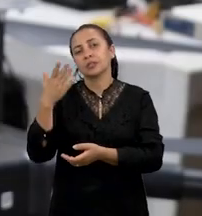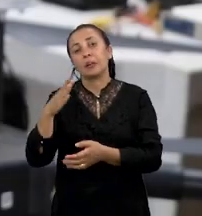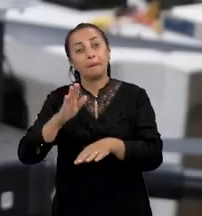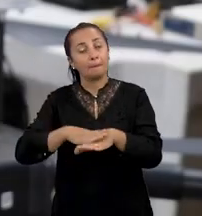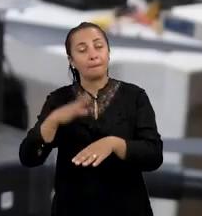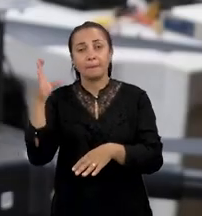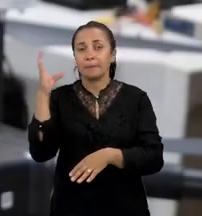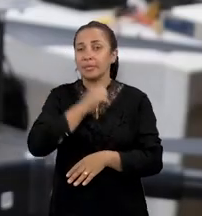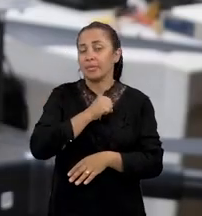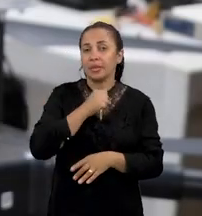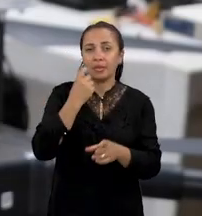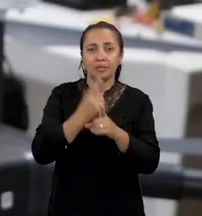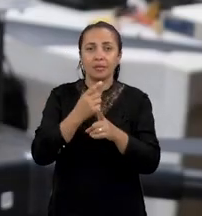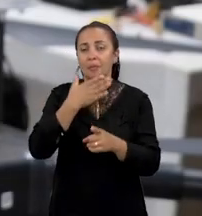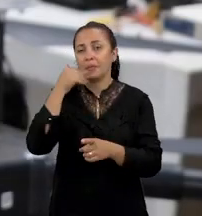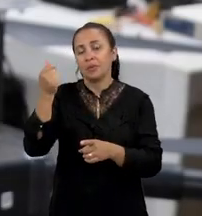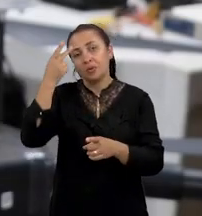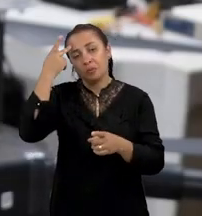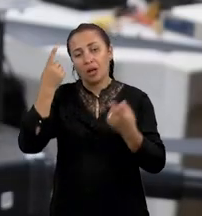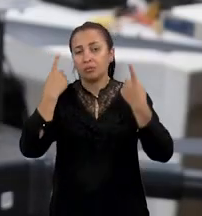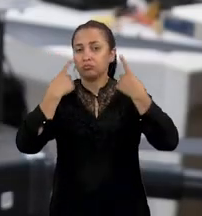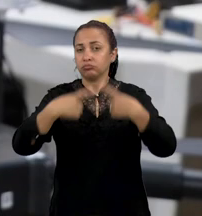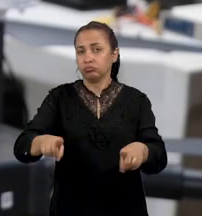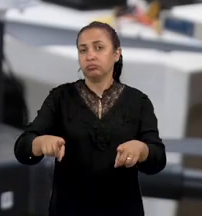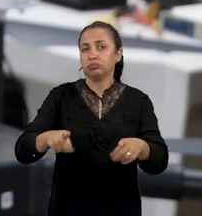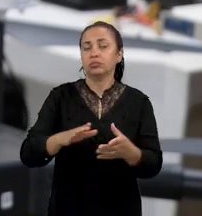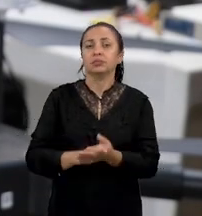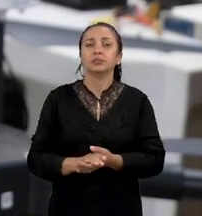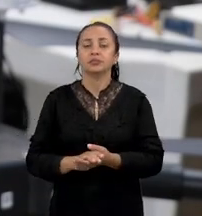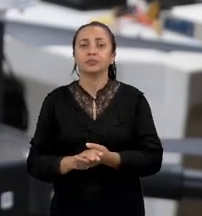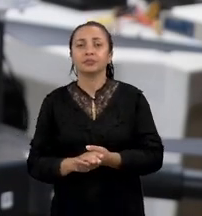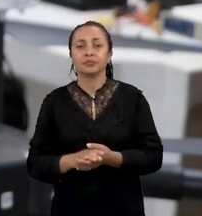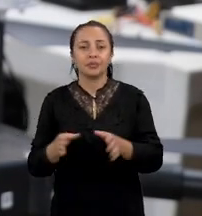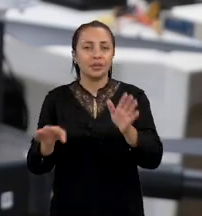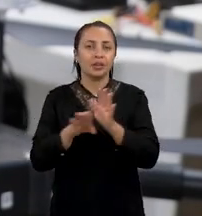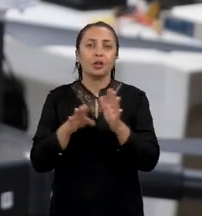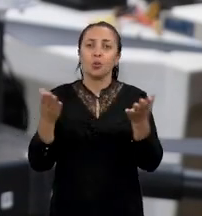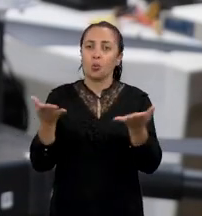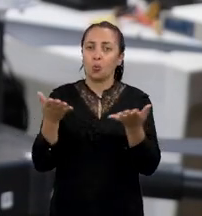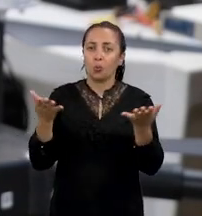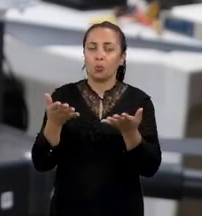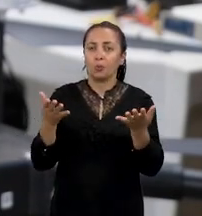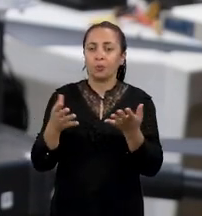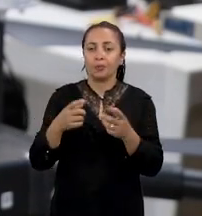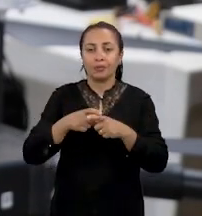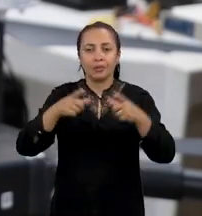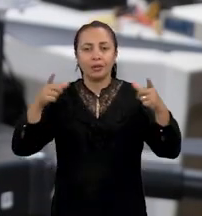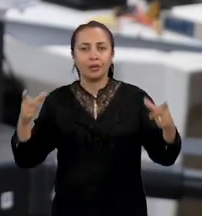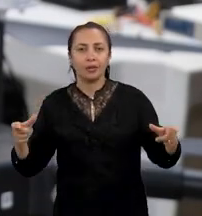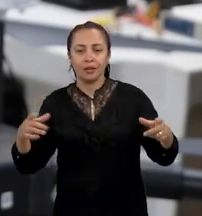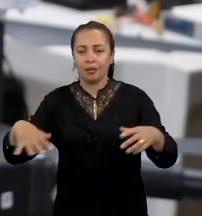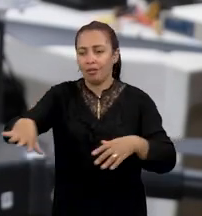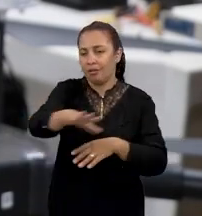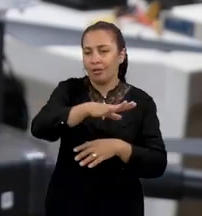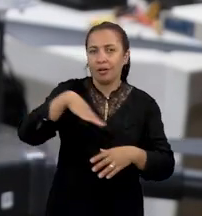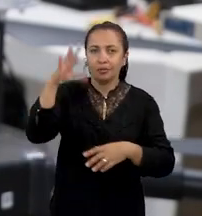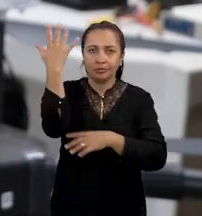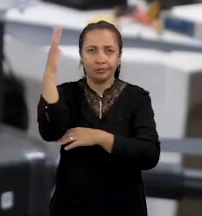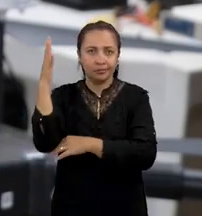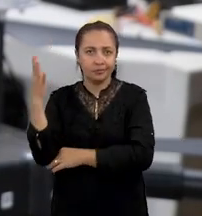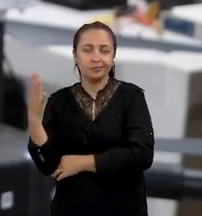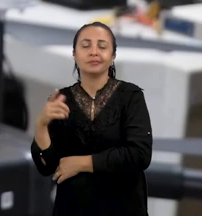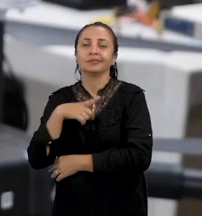Então, quanto mais precoce, melhor será o combate. Até hoje, grandes áreas florestais